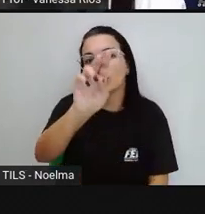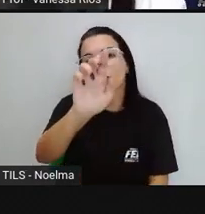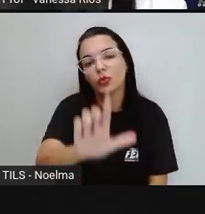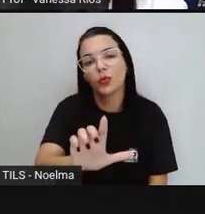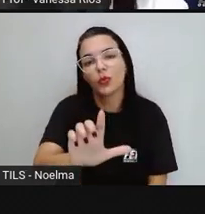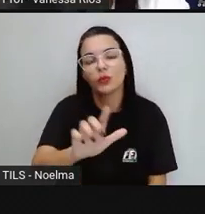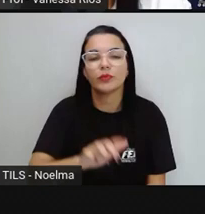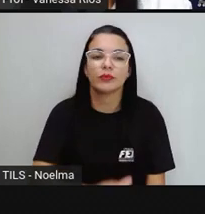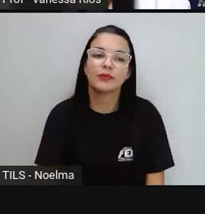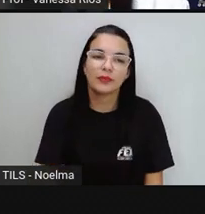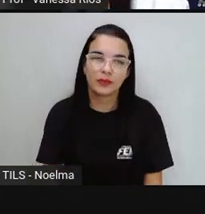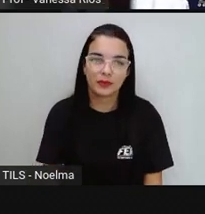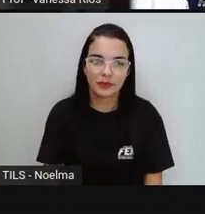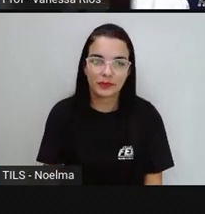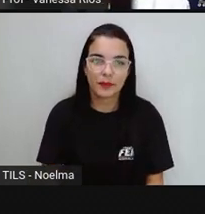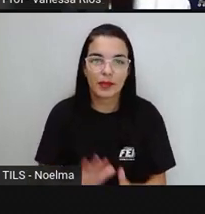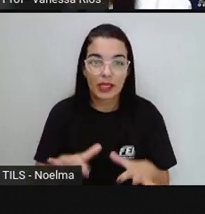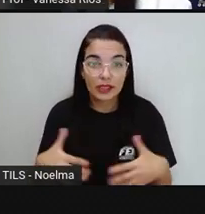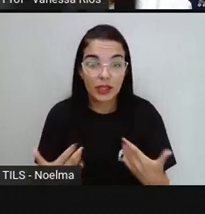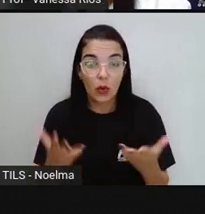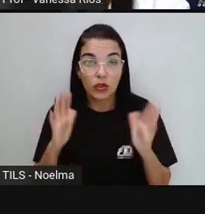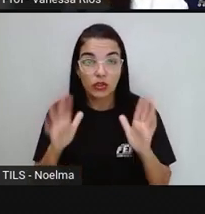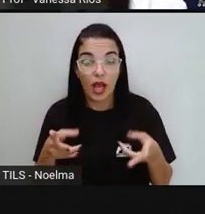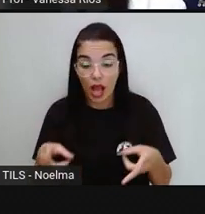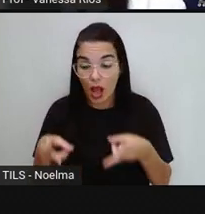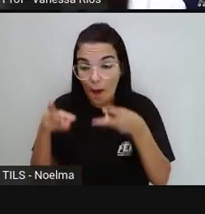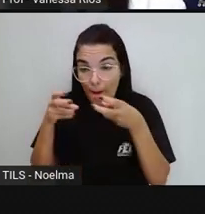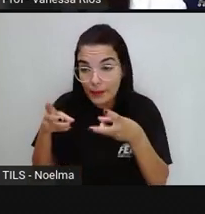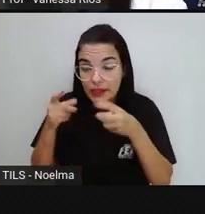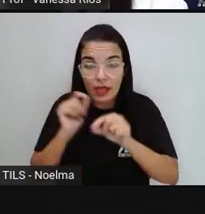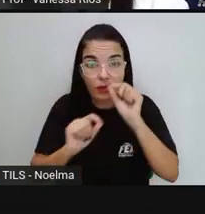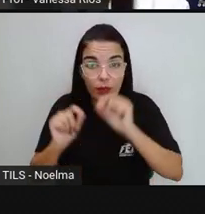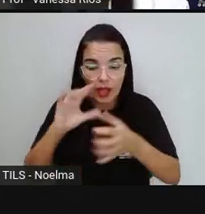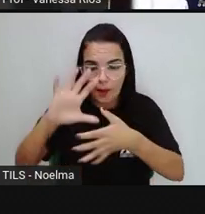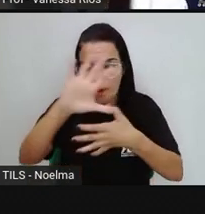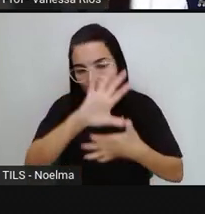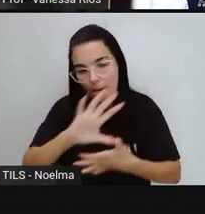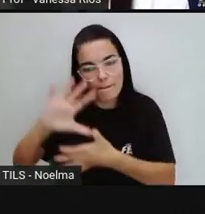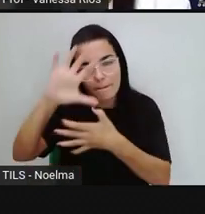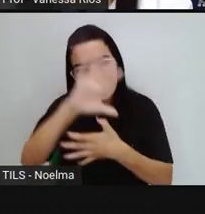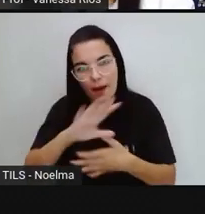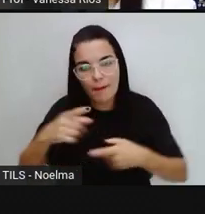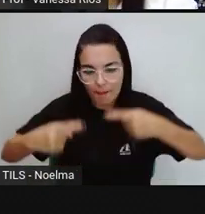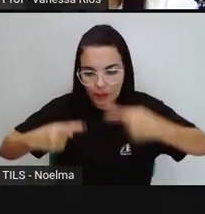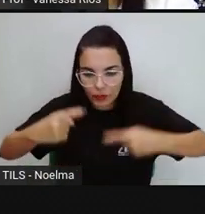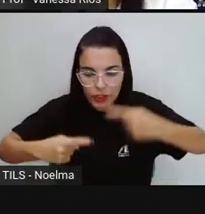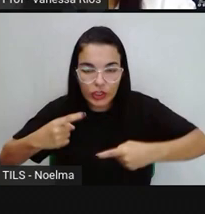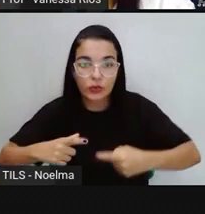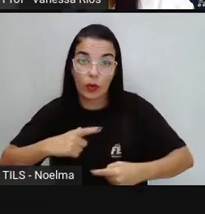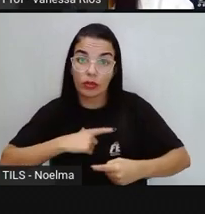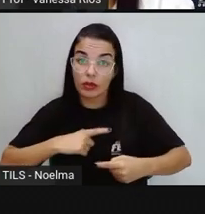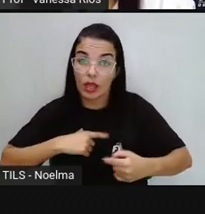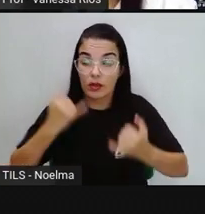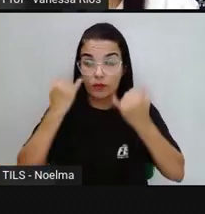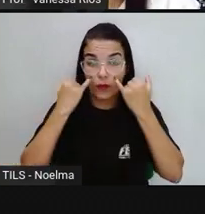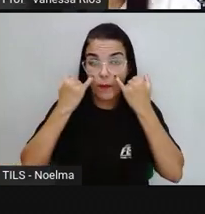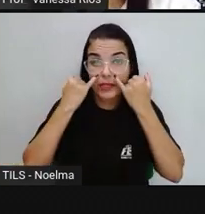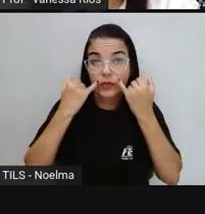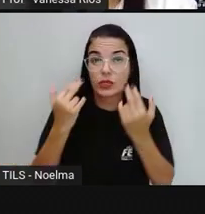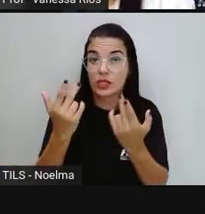sul. Então, a gente já observa, aí, que o mapa político vai trazer esse tipo de informação,